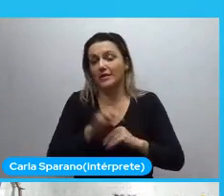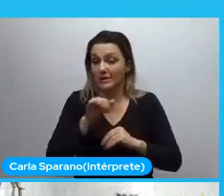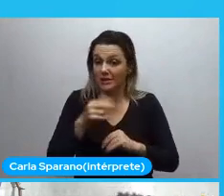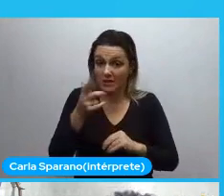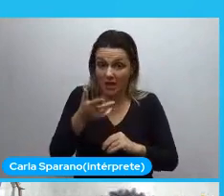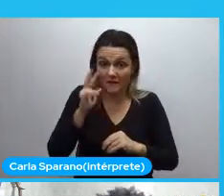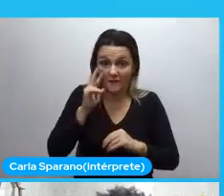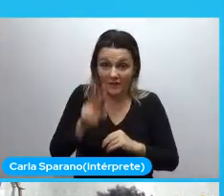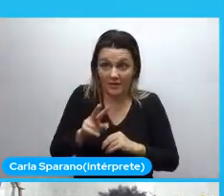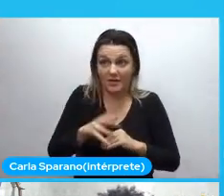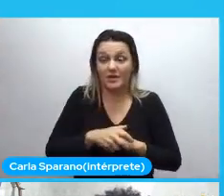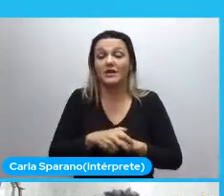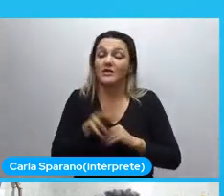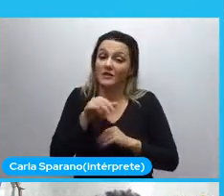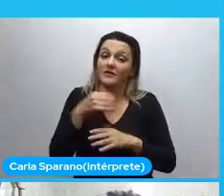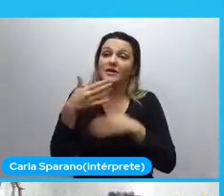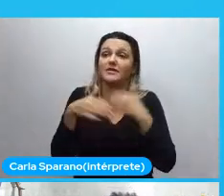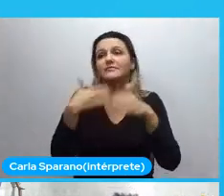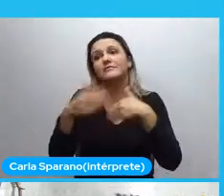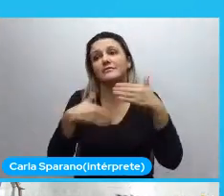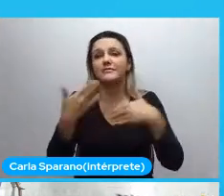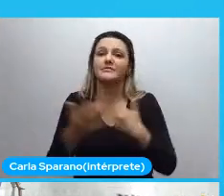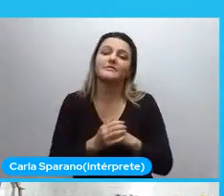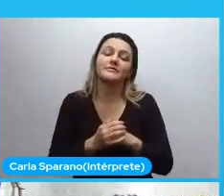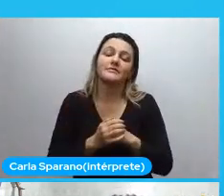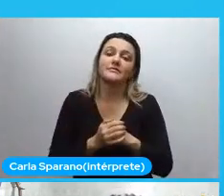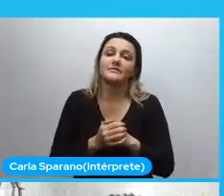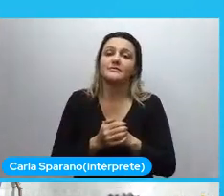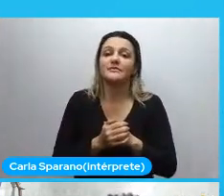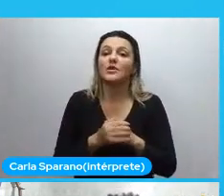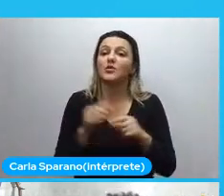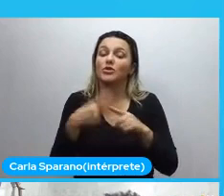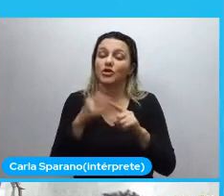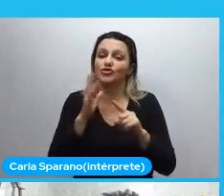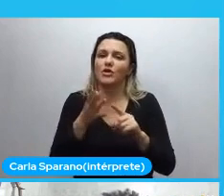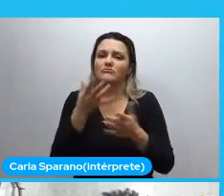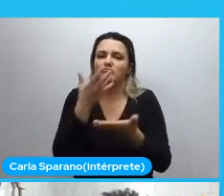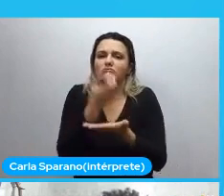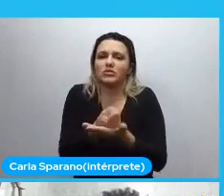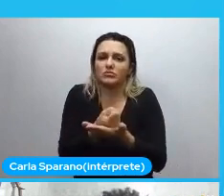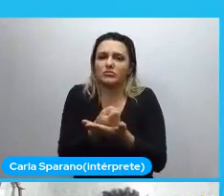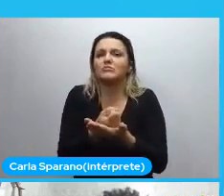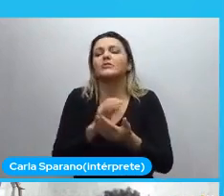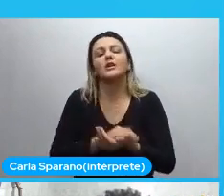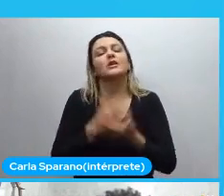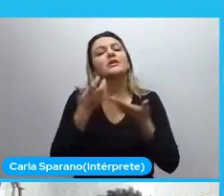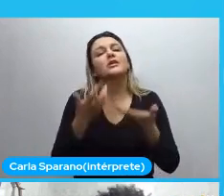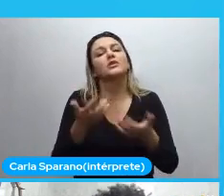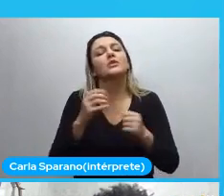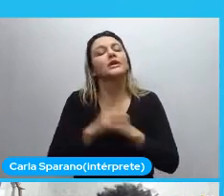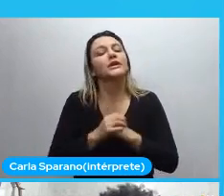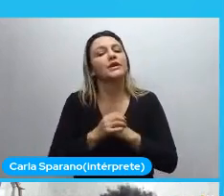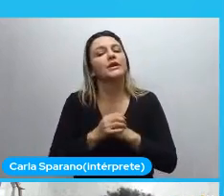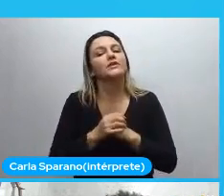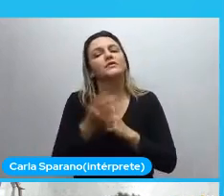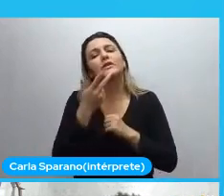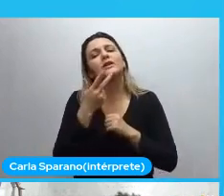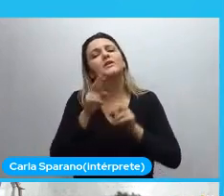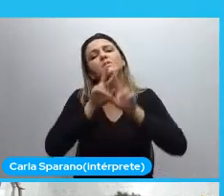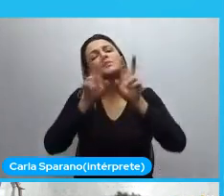isso, vai andar por aí, vai encontrar. Porque está gravado. Eu queria trazer um pouco do que sou eu.